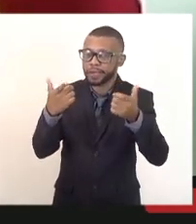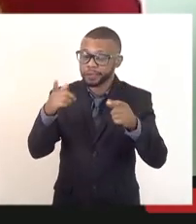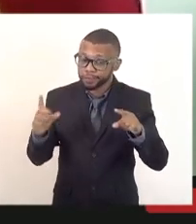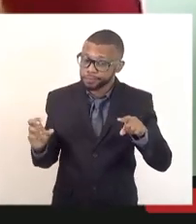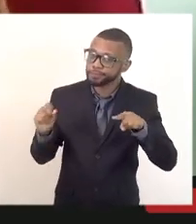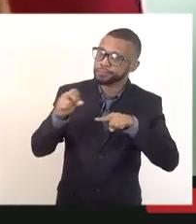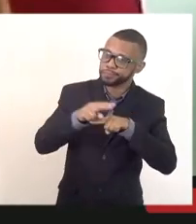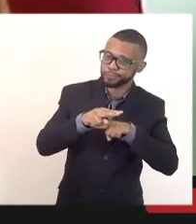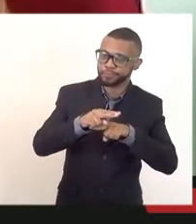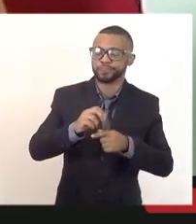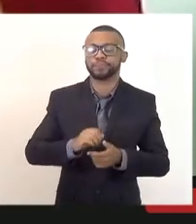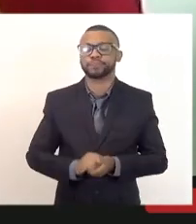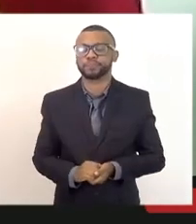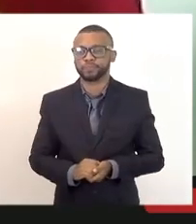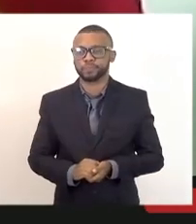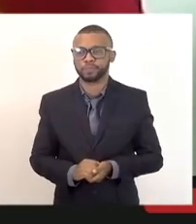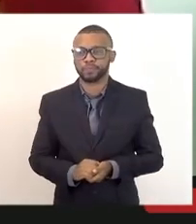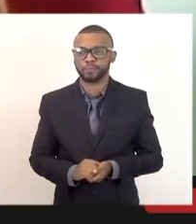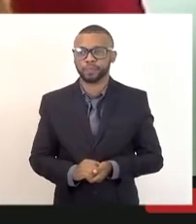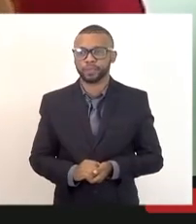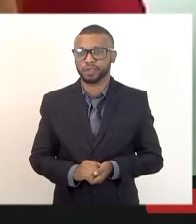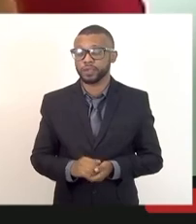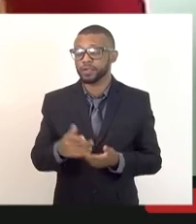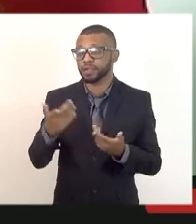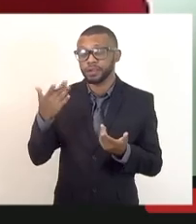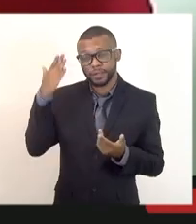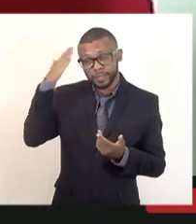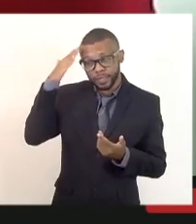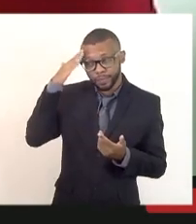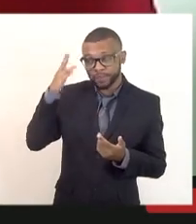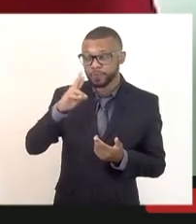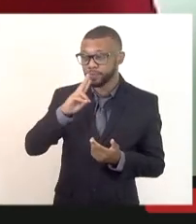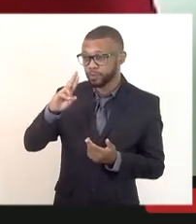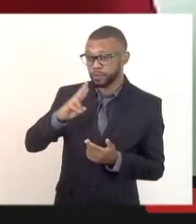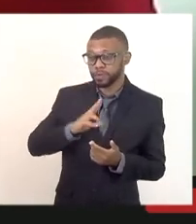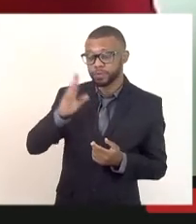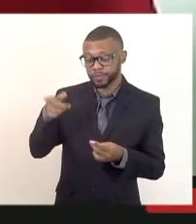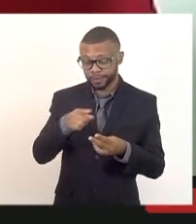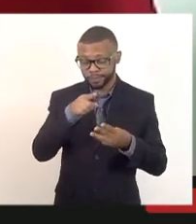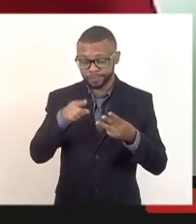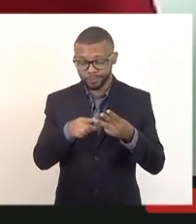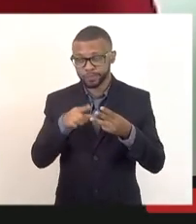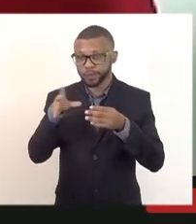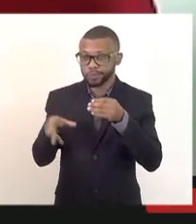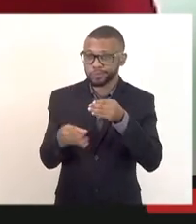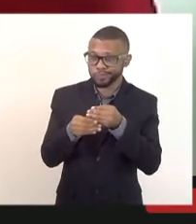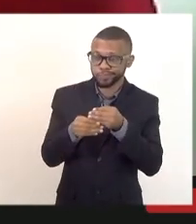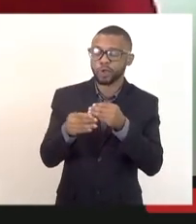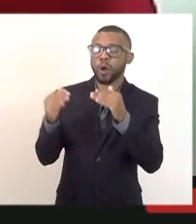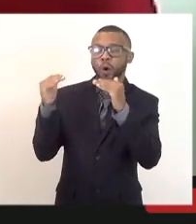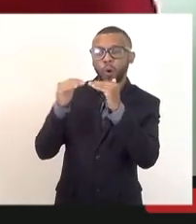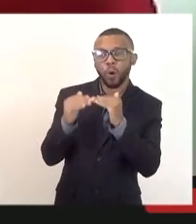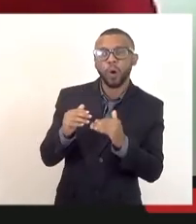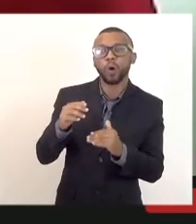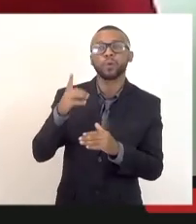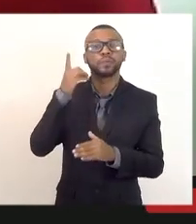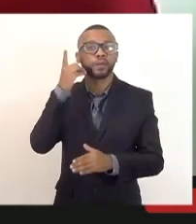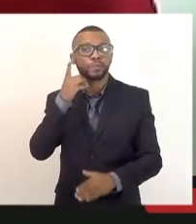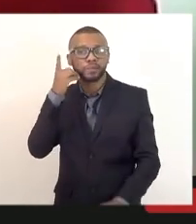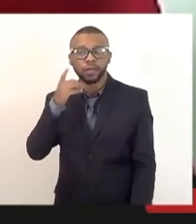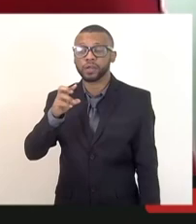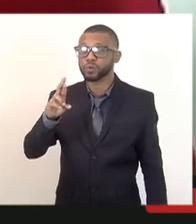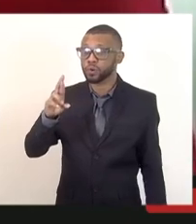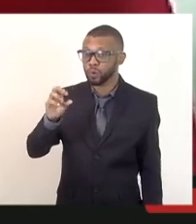fazer, embora o senhor já tenha me dado essa resposta, também fazer a mesma ponderação do deputado Rodrigo Amonino que se refere aos